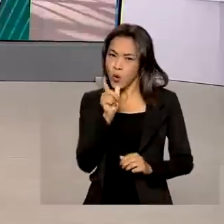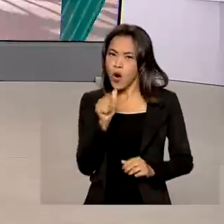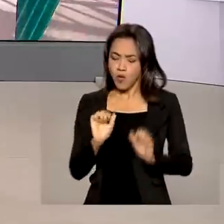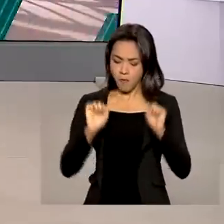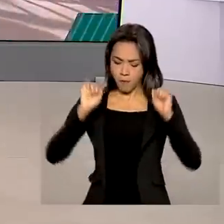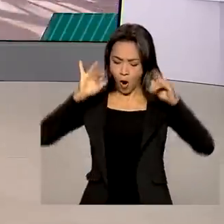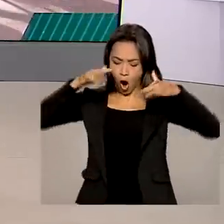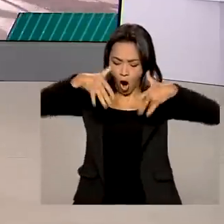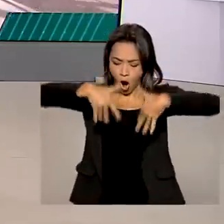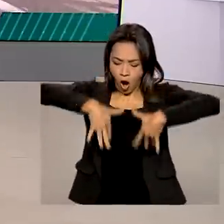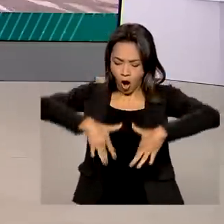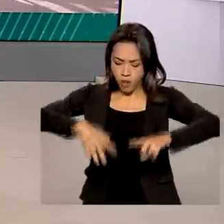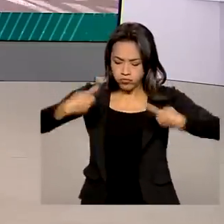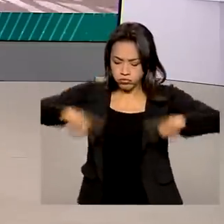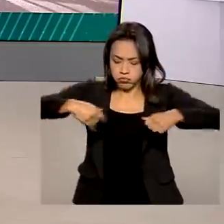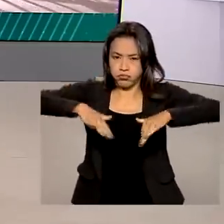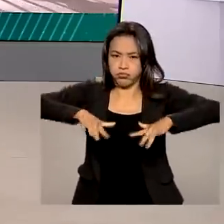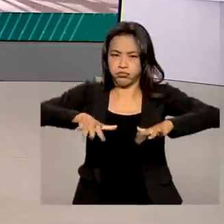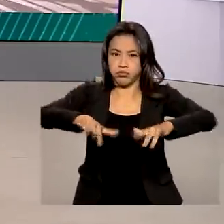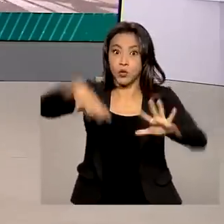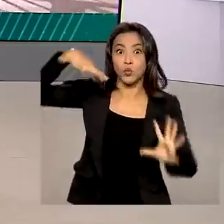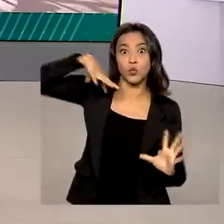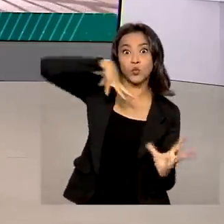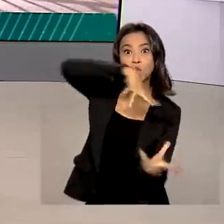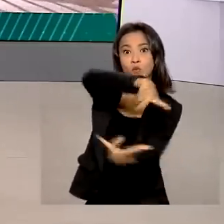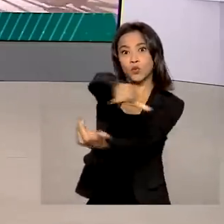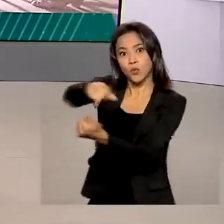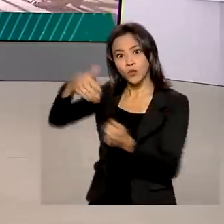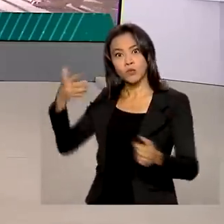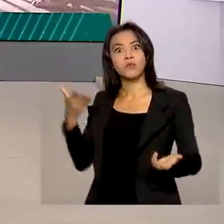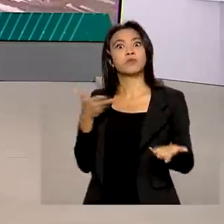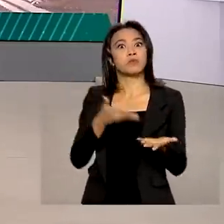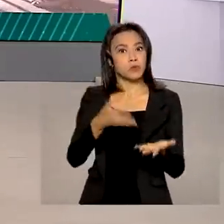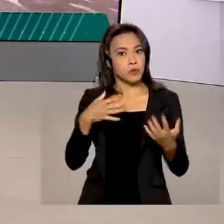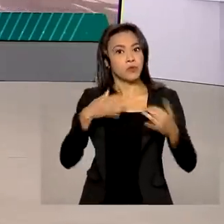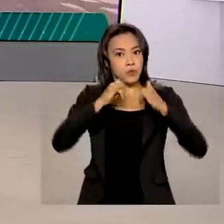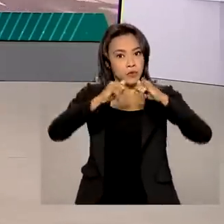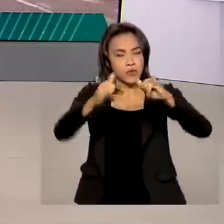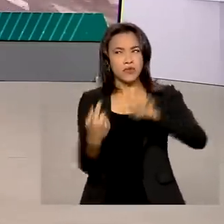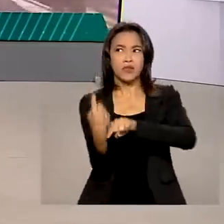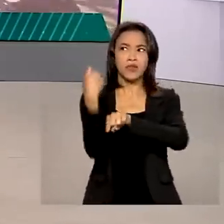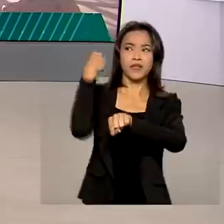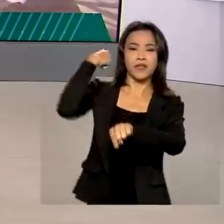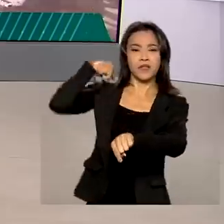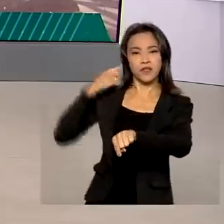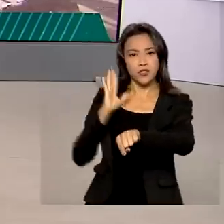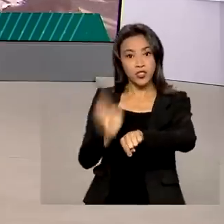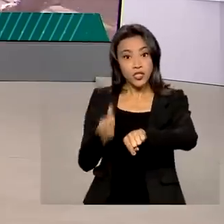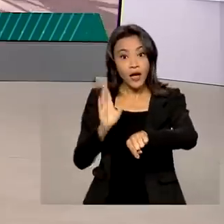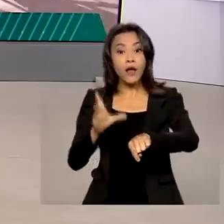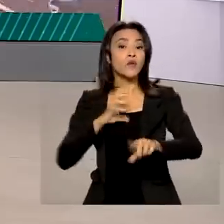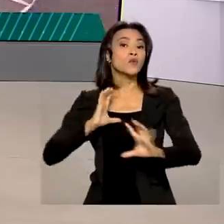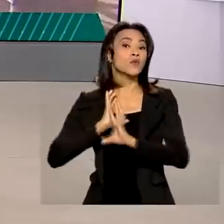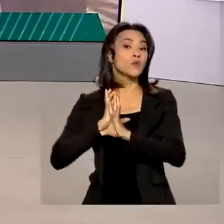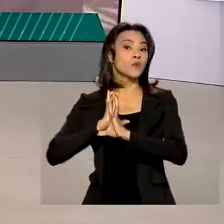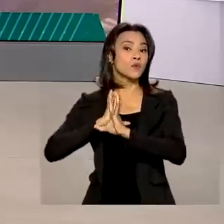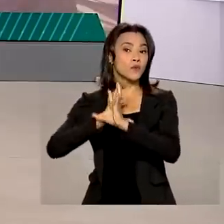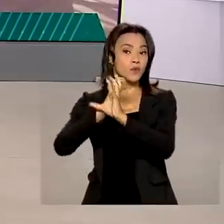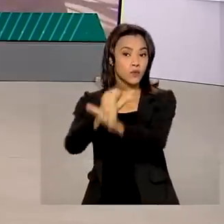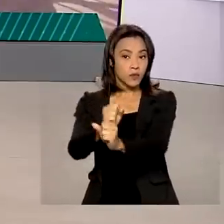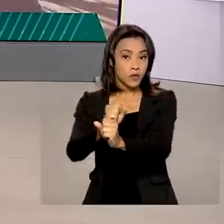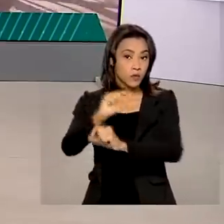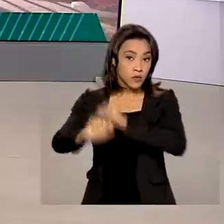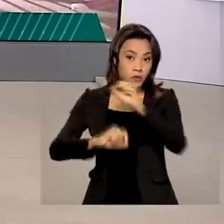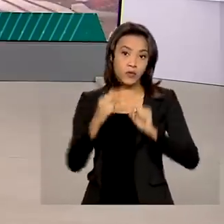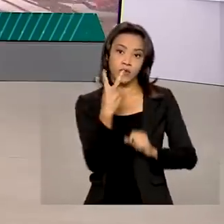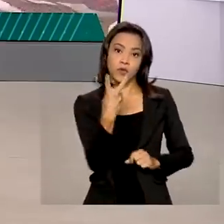Itaipu é a maior usina do mundo em termos de produção. Desde o início da operação, já apresentou um total absoluto de mais